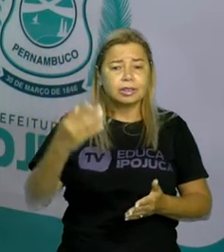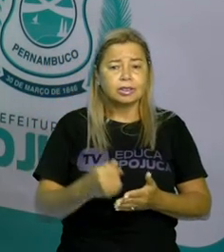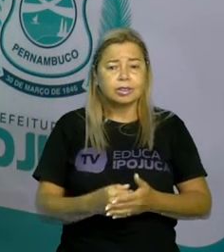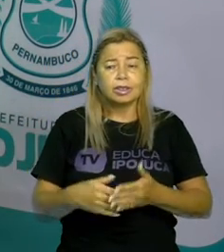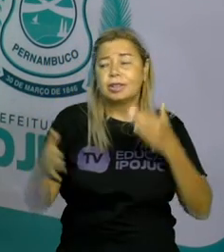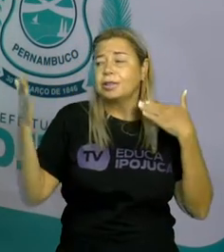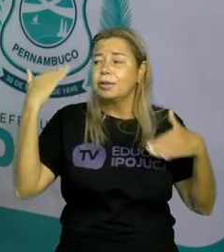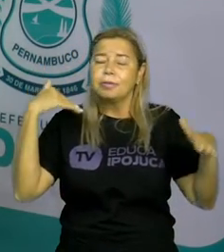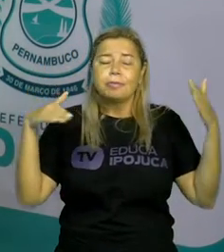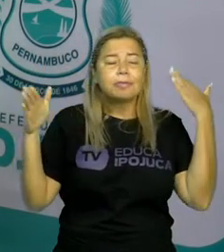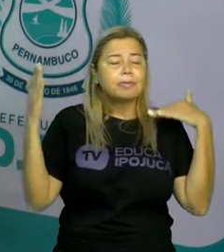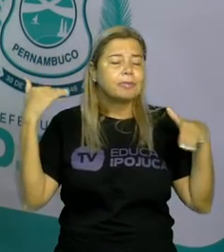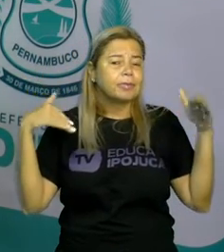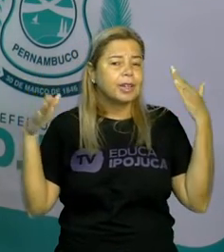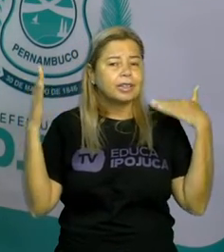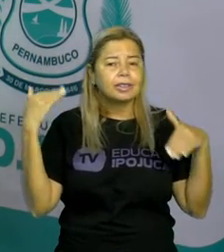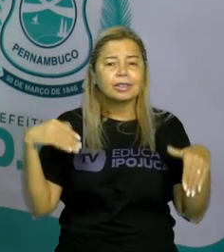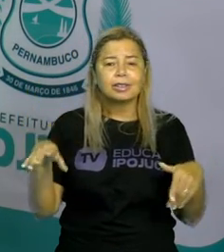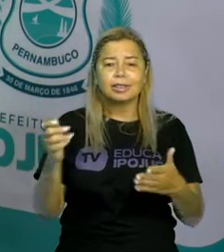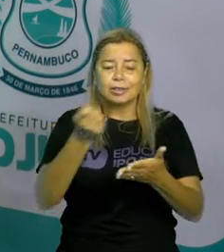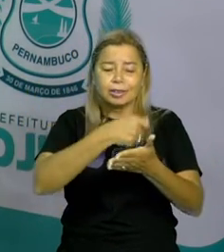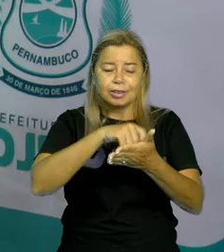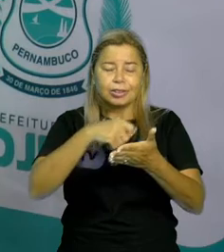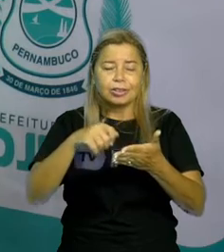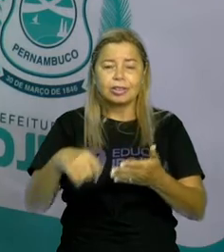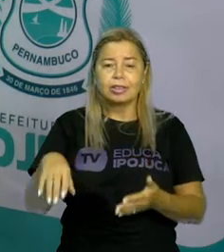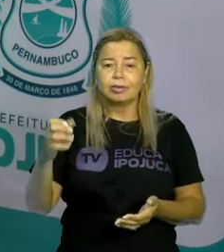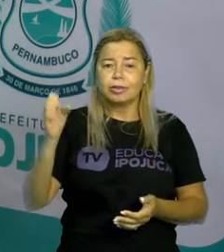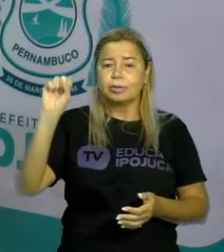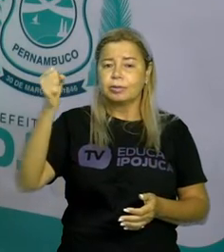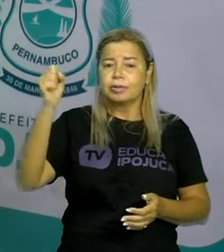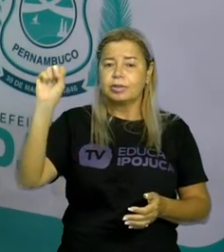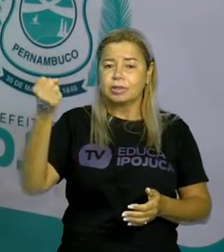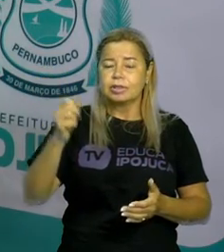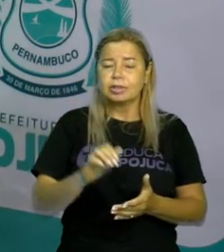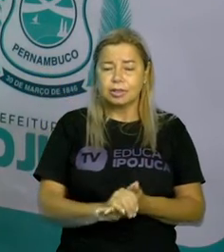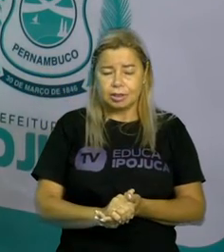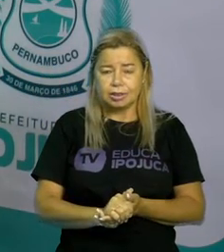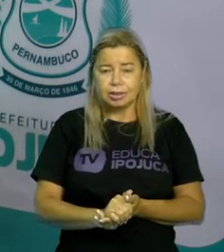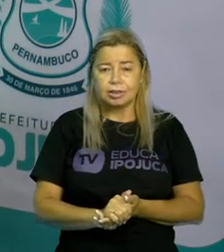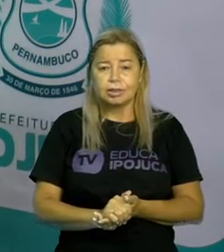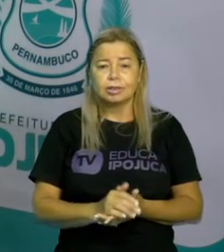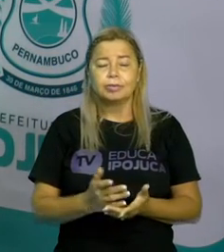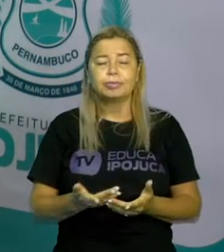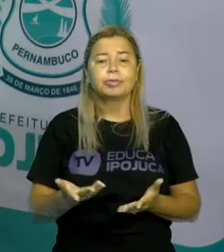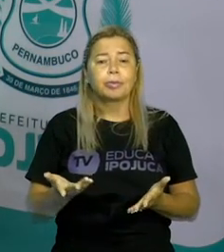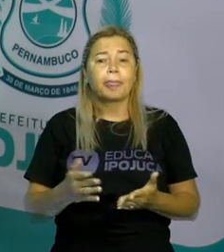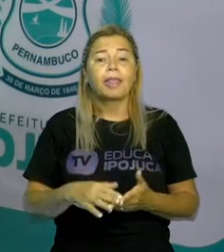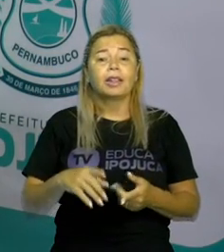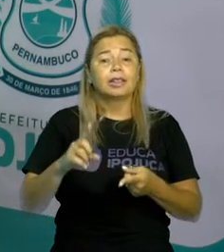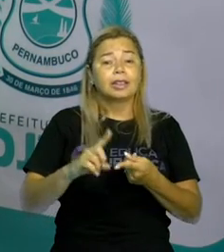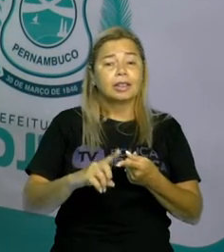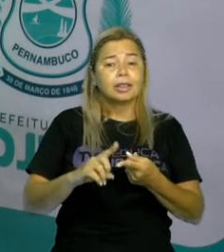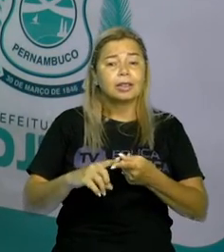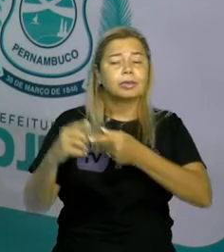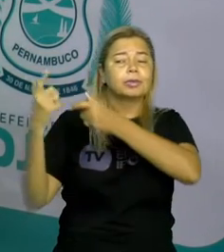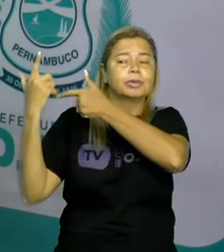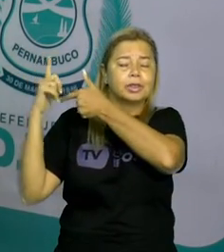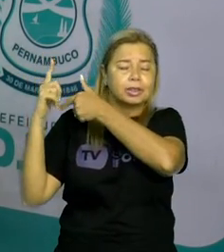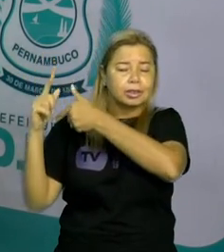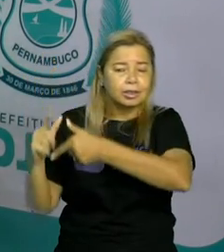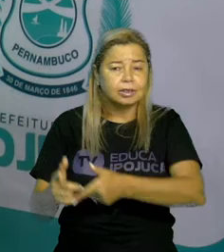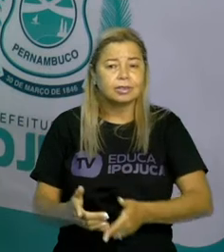e não com C? Como passeio. Passeio, ele vem do latim passos. Ele manteve o SS.